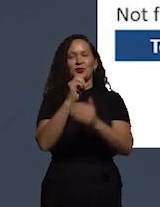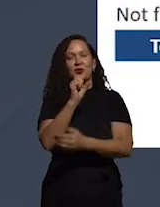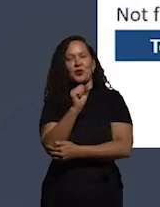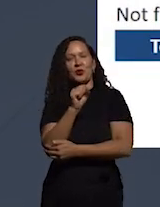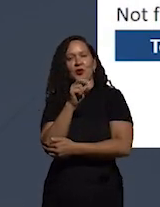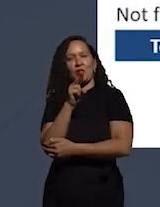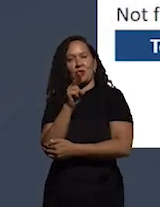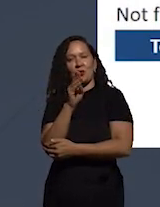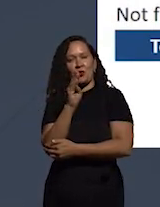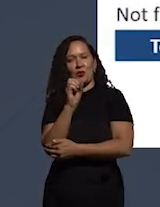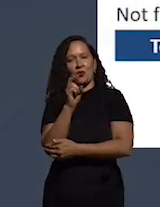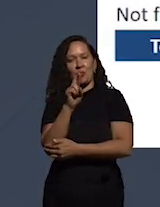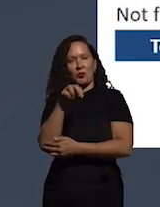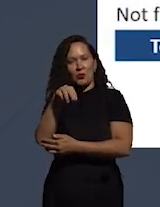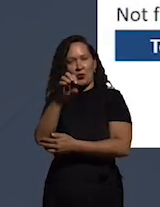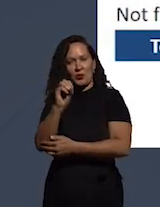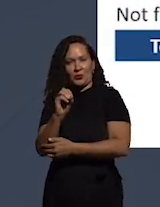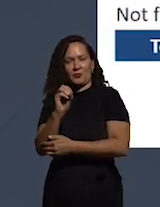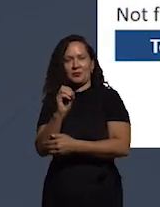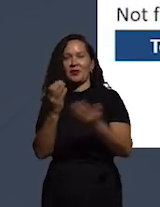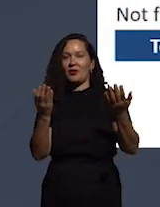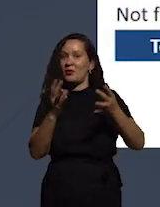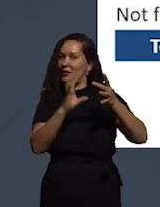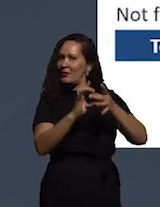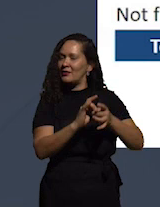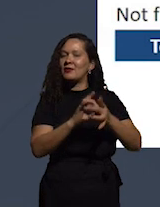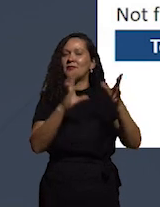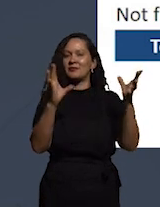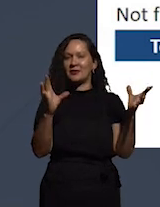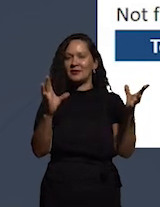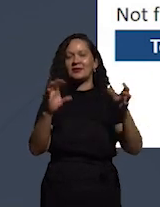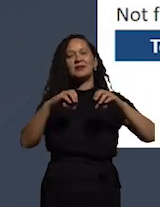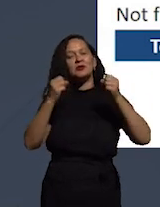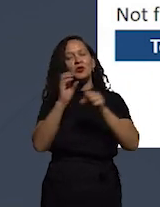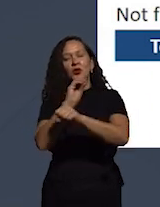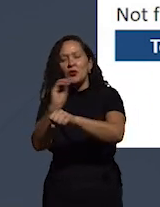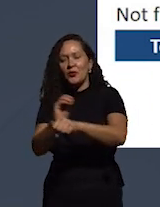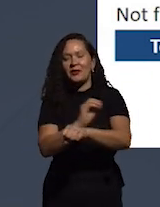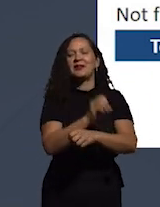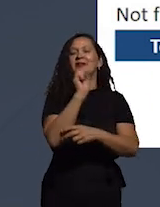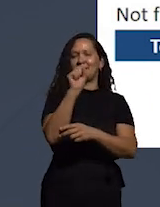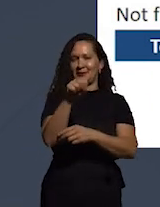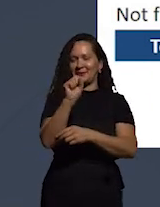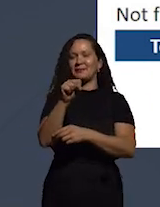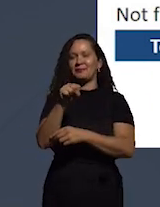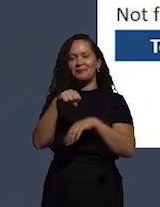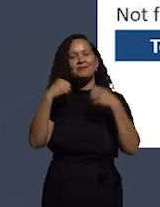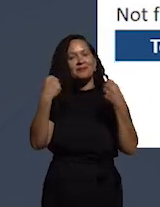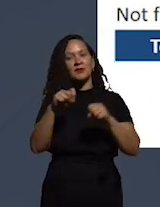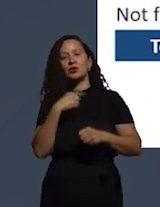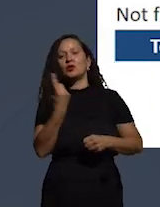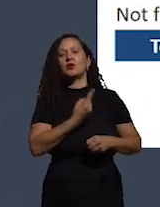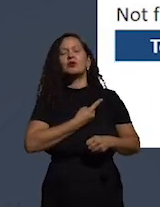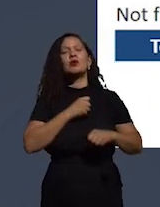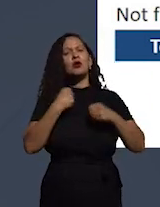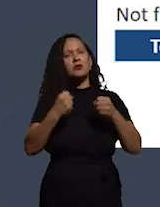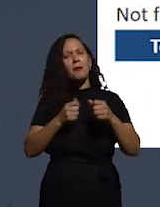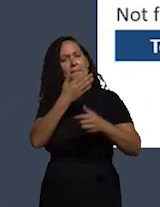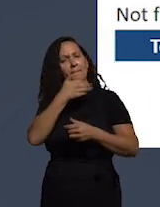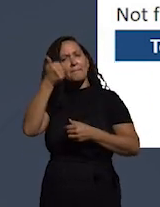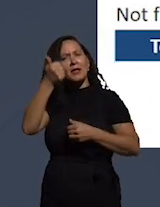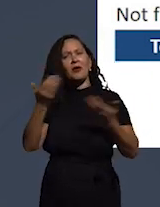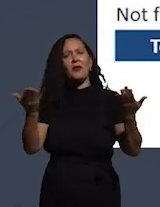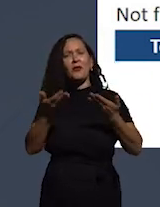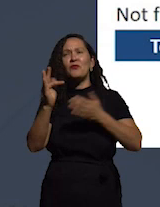havia. Agora, a democracia deve cuidar disso nós deveríamos fazer melhor do que estamos